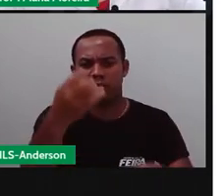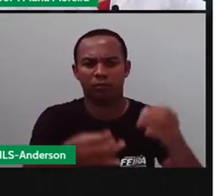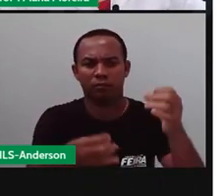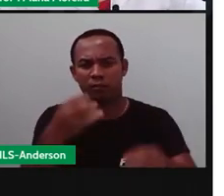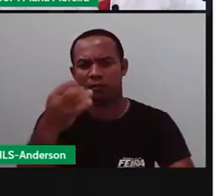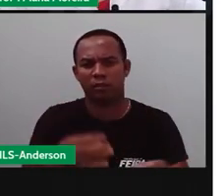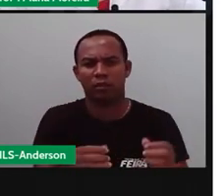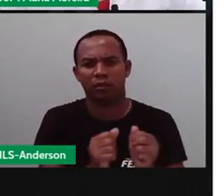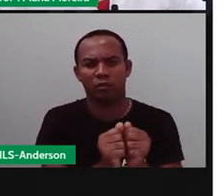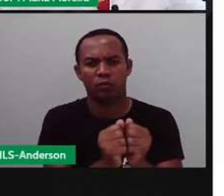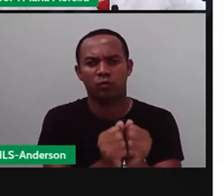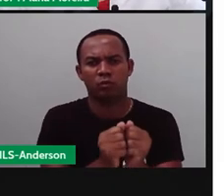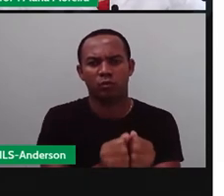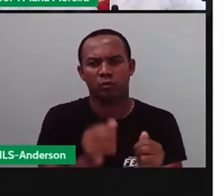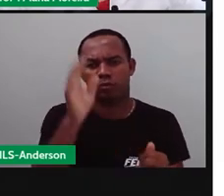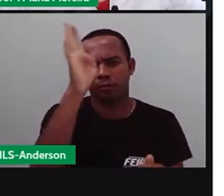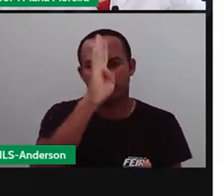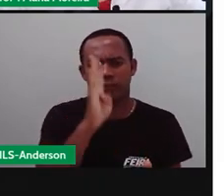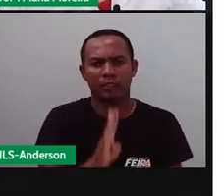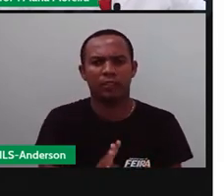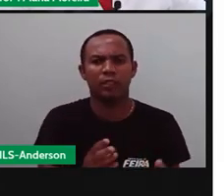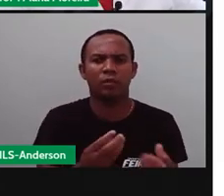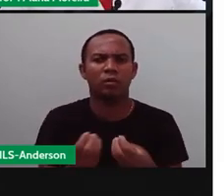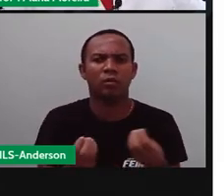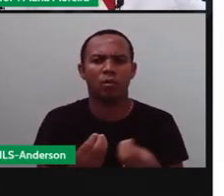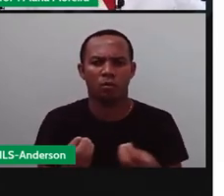né? Junto aos brasileiros. Como assim?